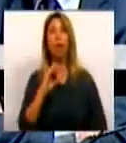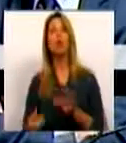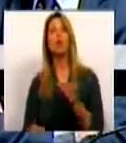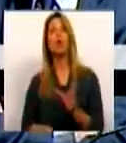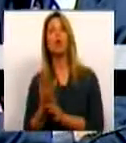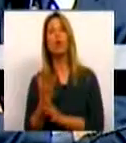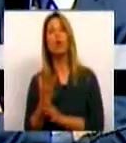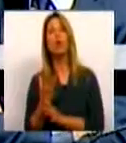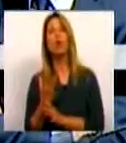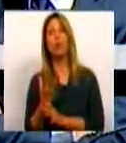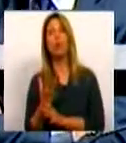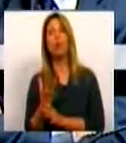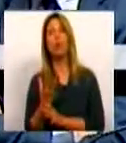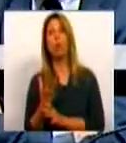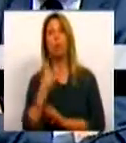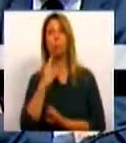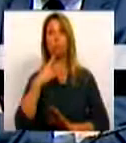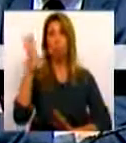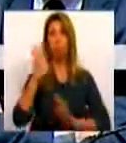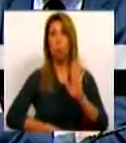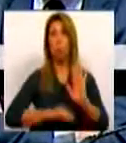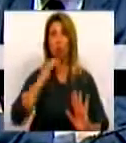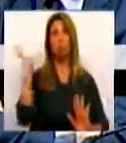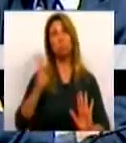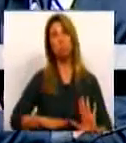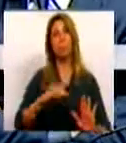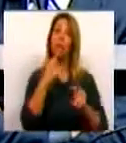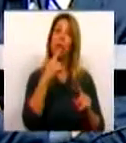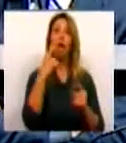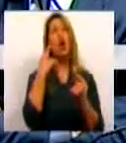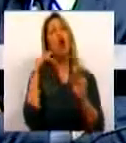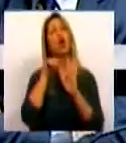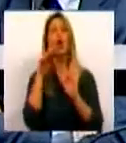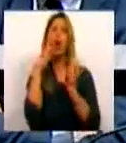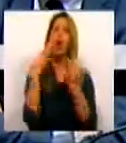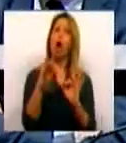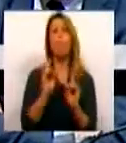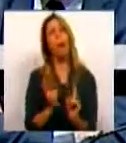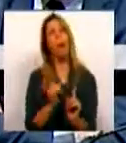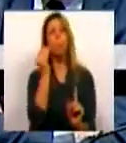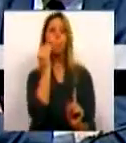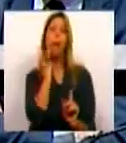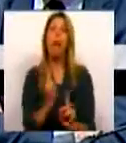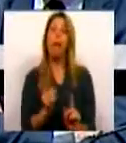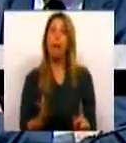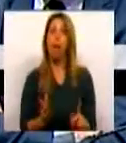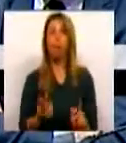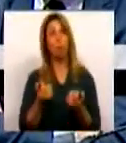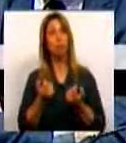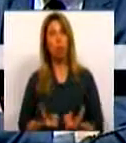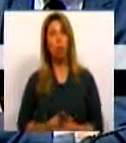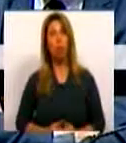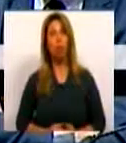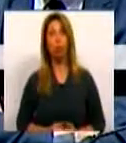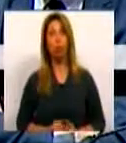precariedade como norma que são poucos. Mas, senhores deputados,